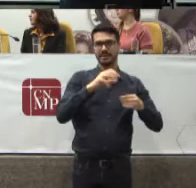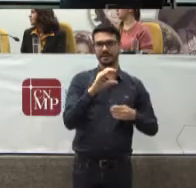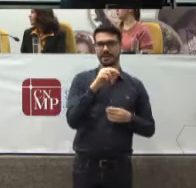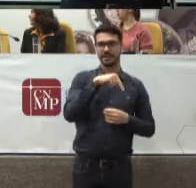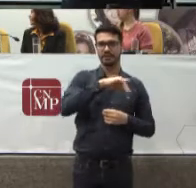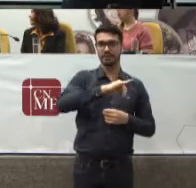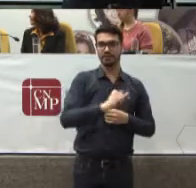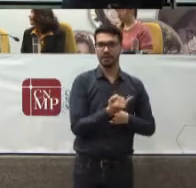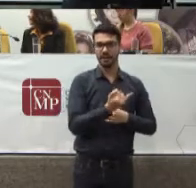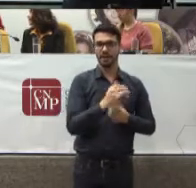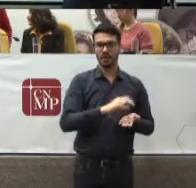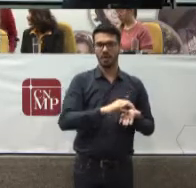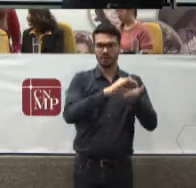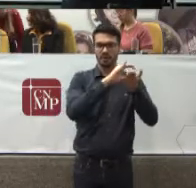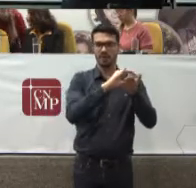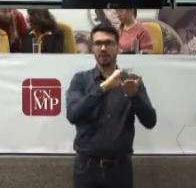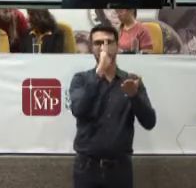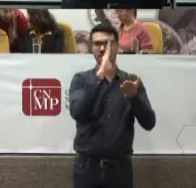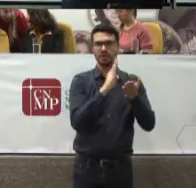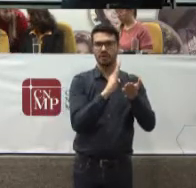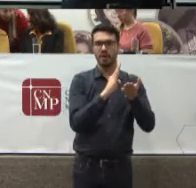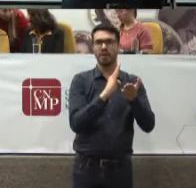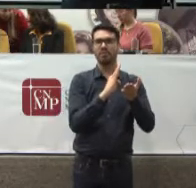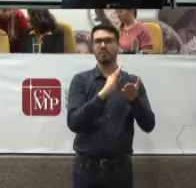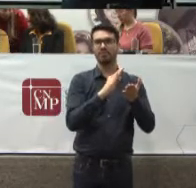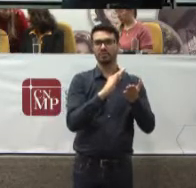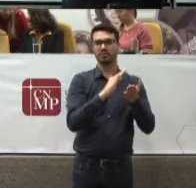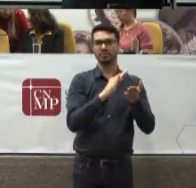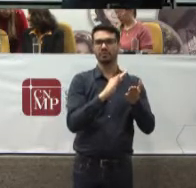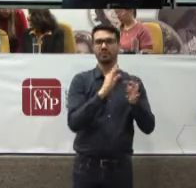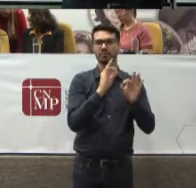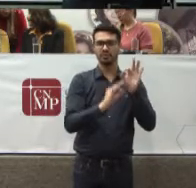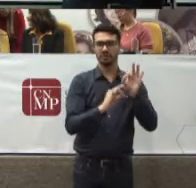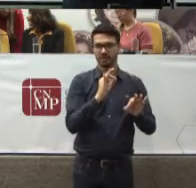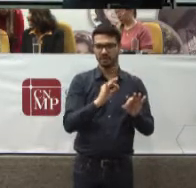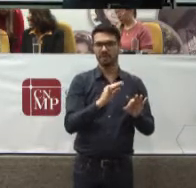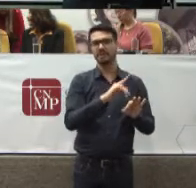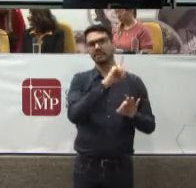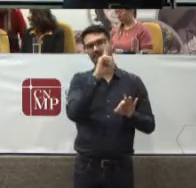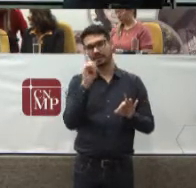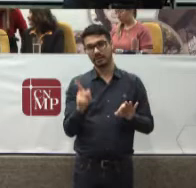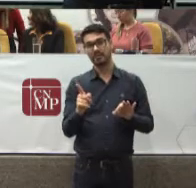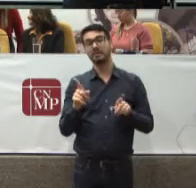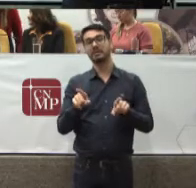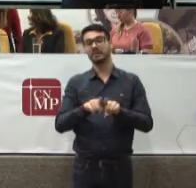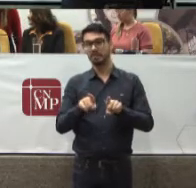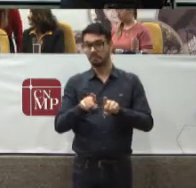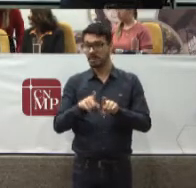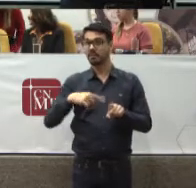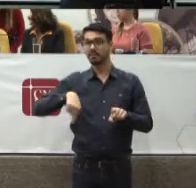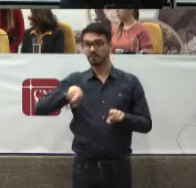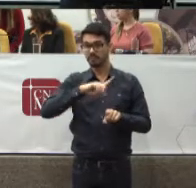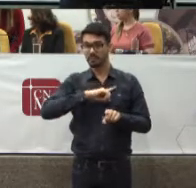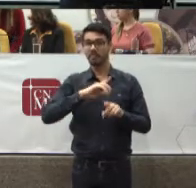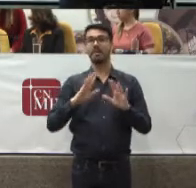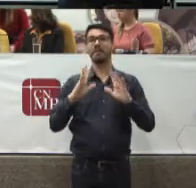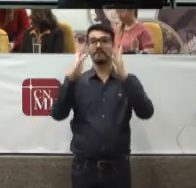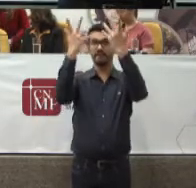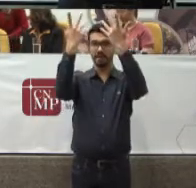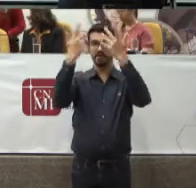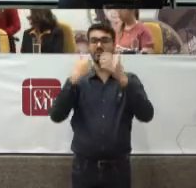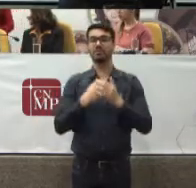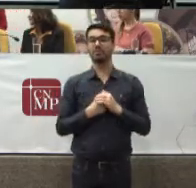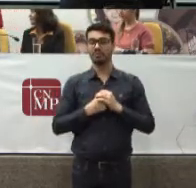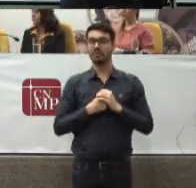à saúde Eu semana que vem Estarei em um evento Aqui no Conselho De Violência Doméstica Contra Mulher Nós também estamos E já a Conselheira Daudice